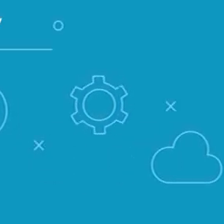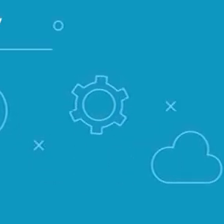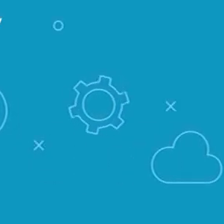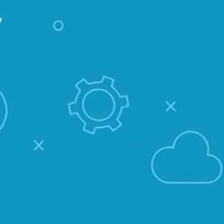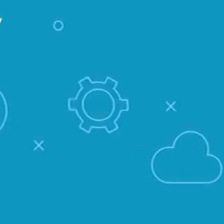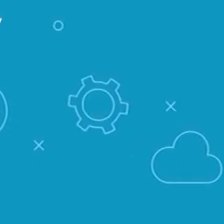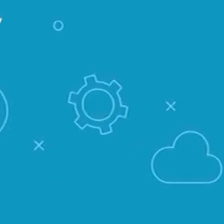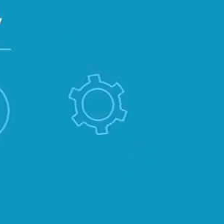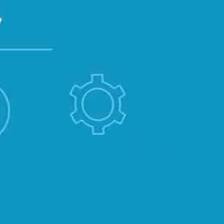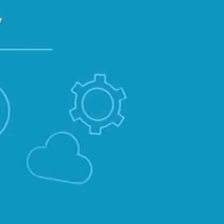Transcrição Legendas Negri